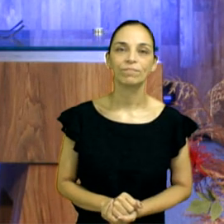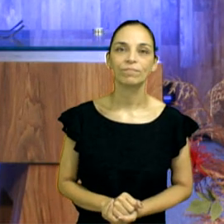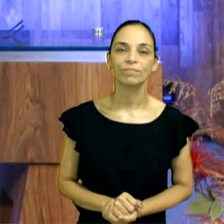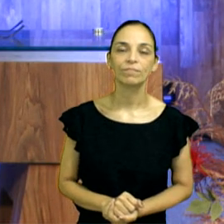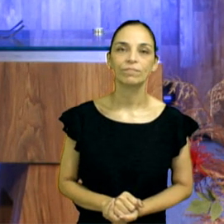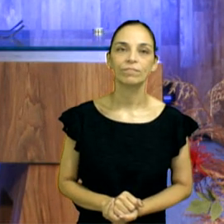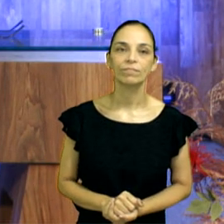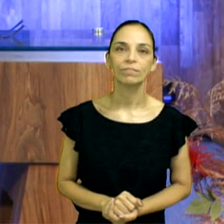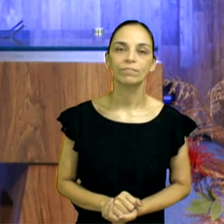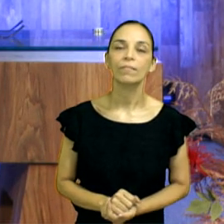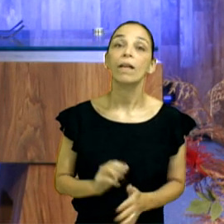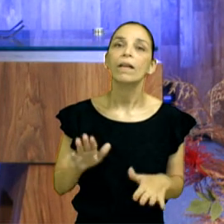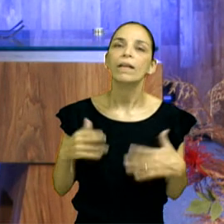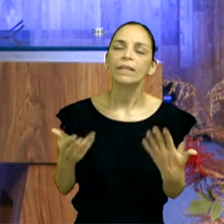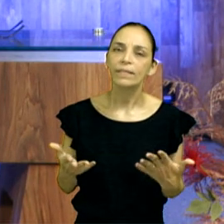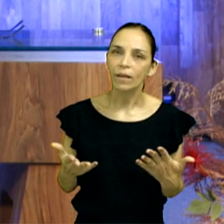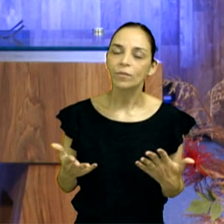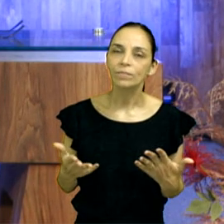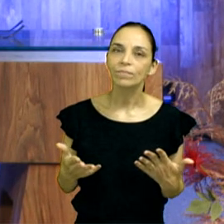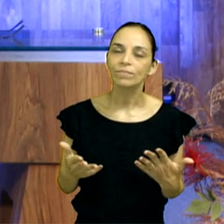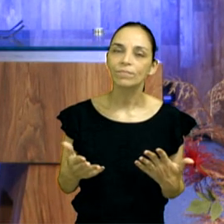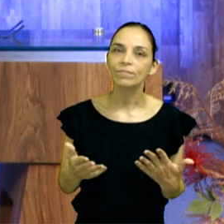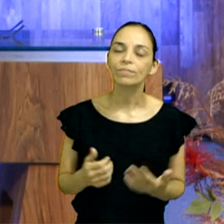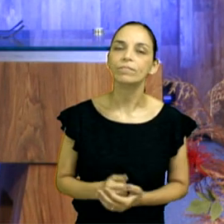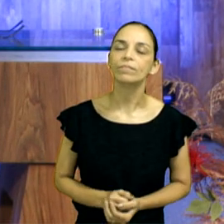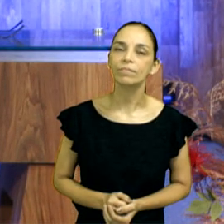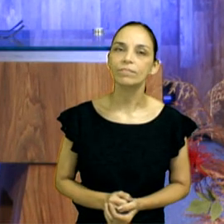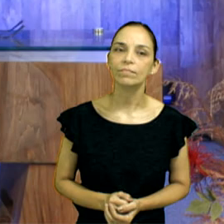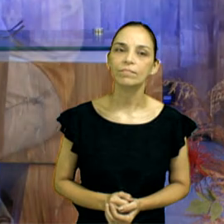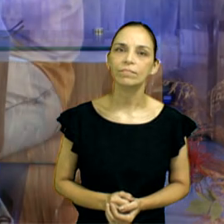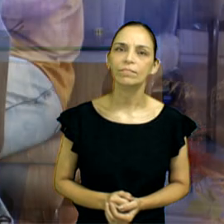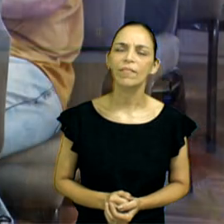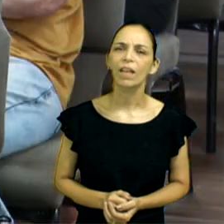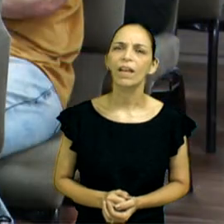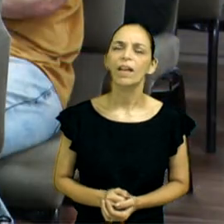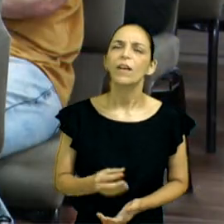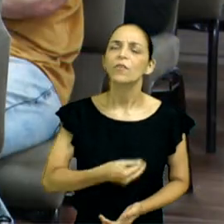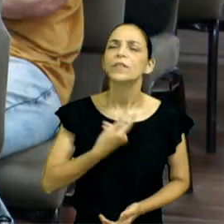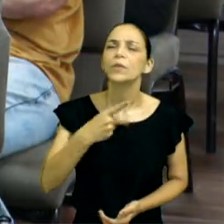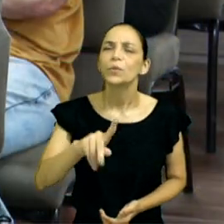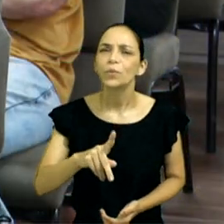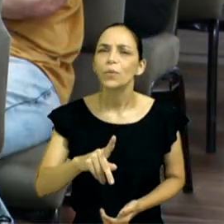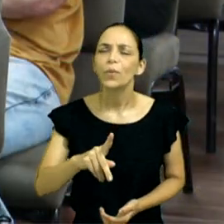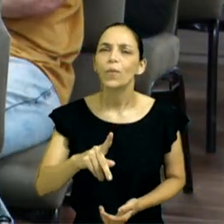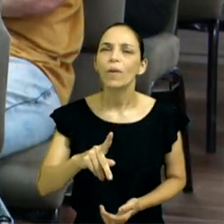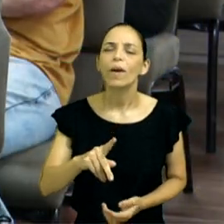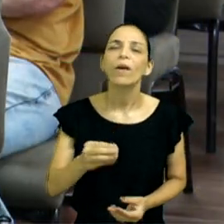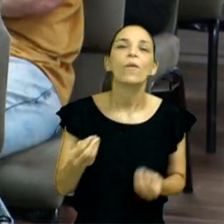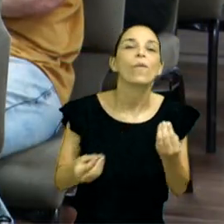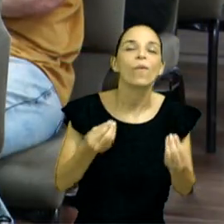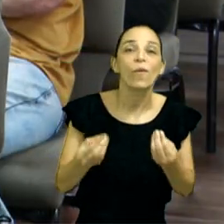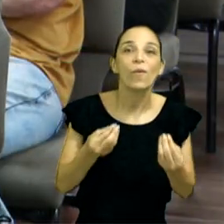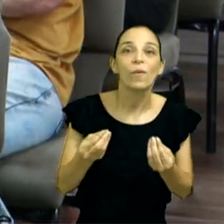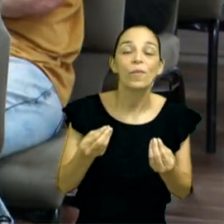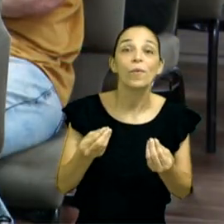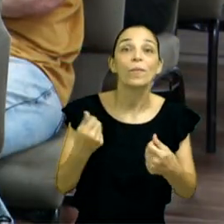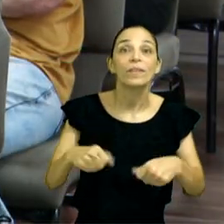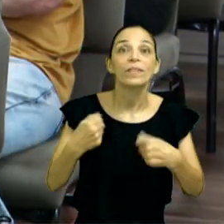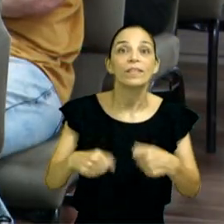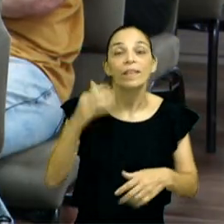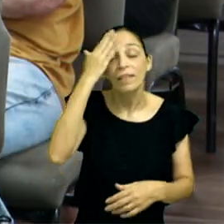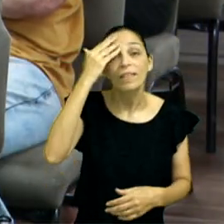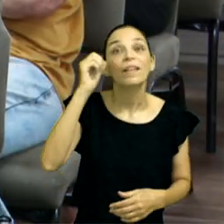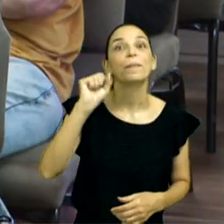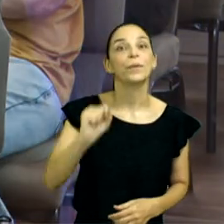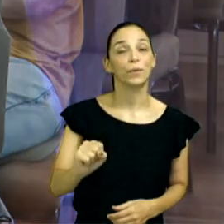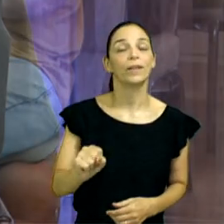Portanto, vede prudentemente como andais, não como nécios, mas como sábios. Remendo o